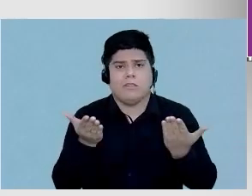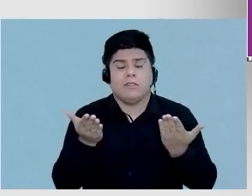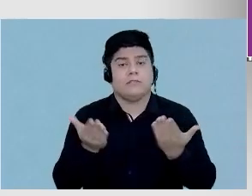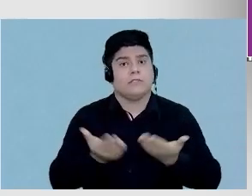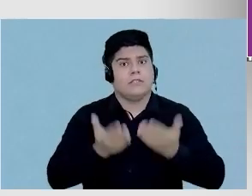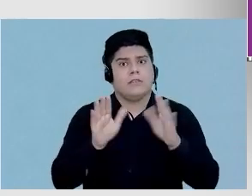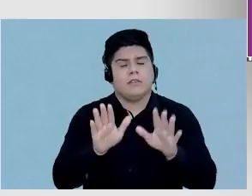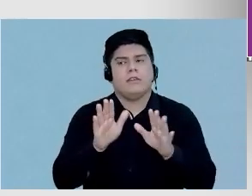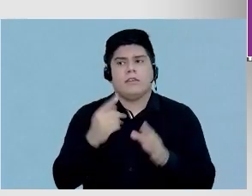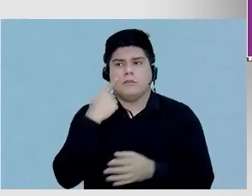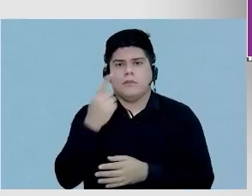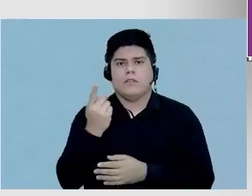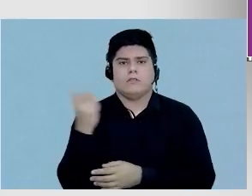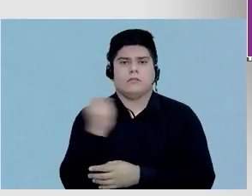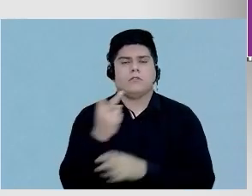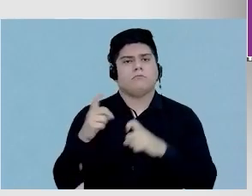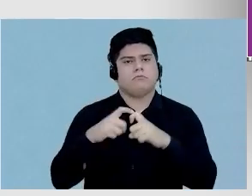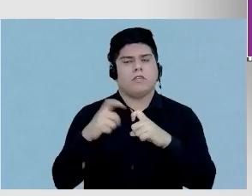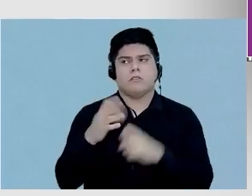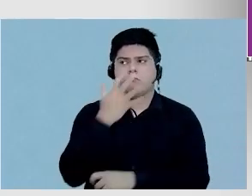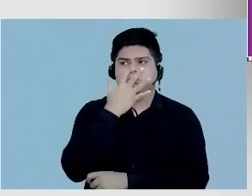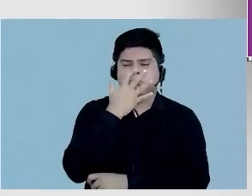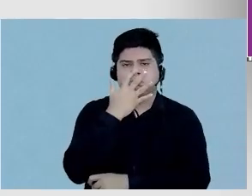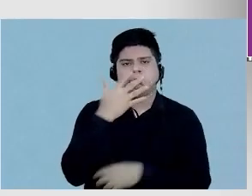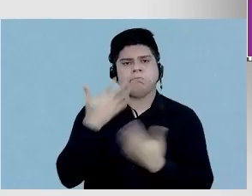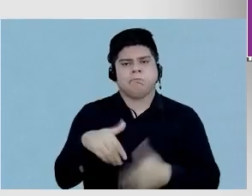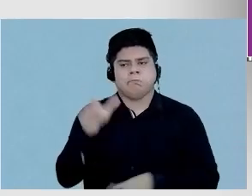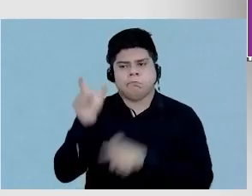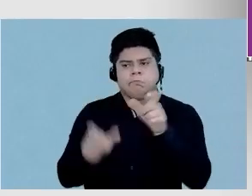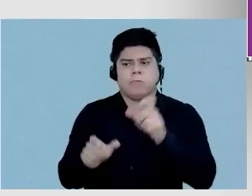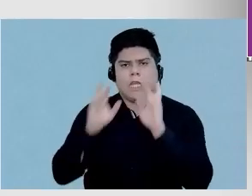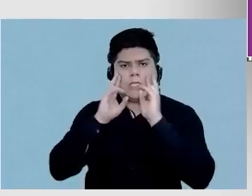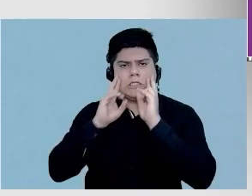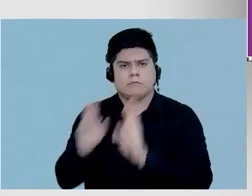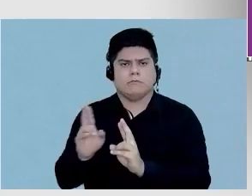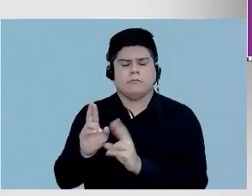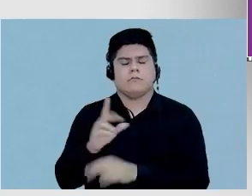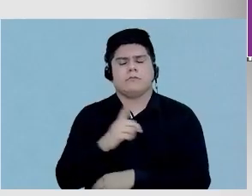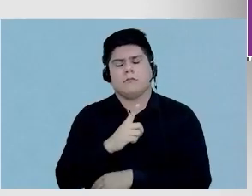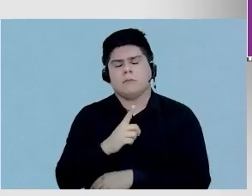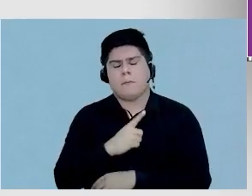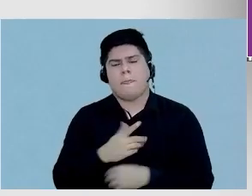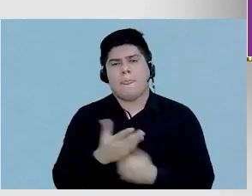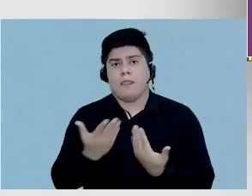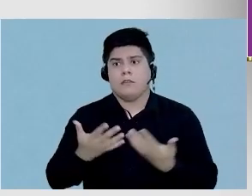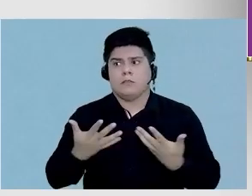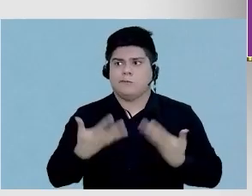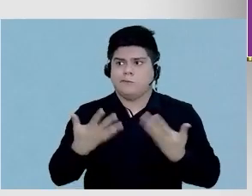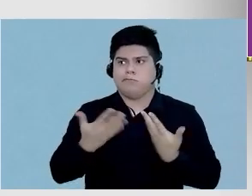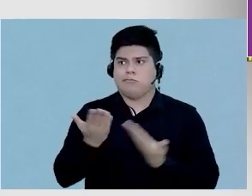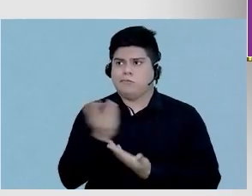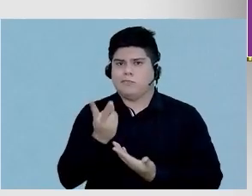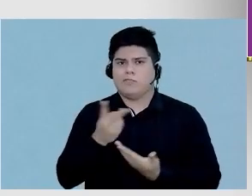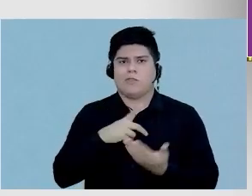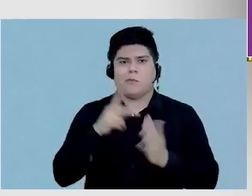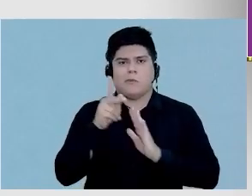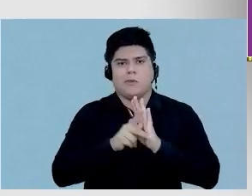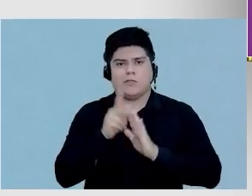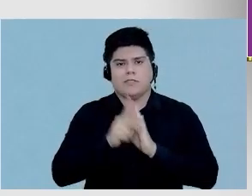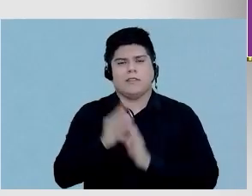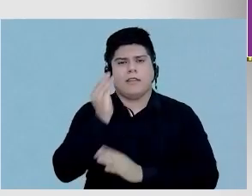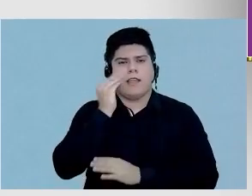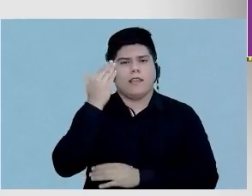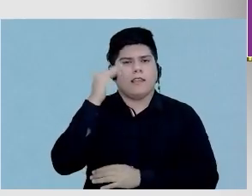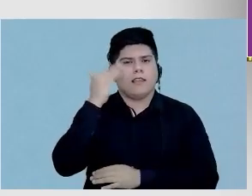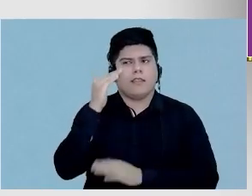eles, né? Que são dois médicos que eu admiro muito, né? Que eu respeito muito, né? A empolgação que eles tinham com o projeto, eu fui tentar entender